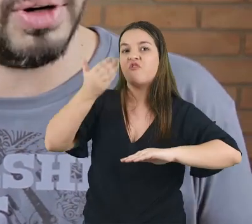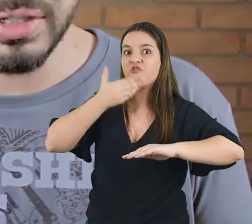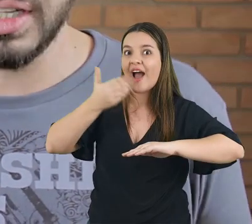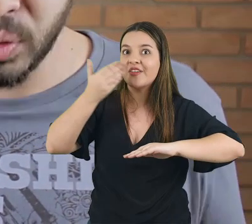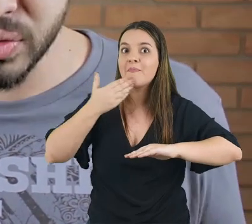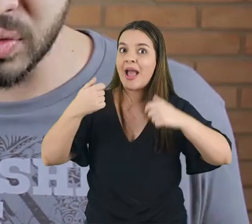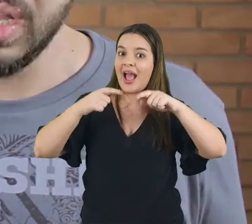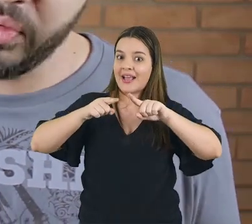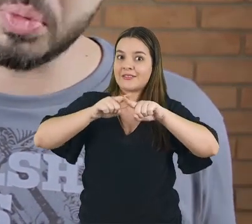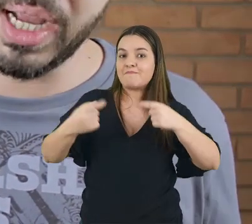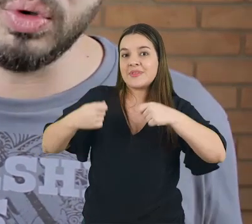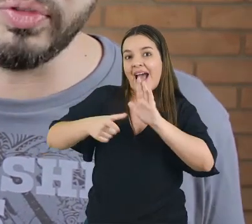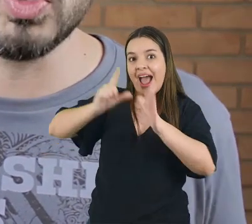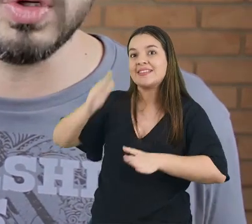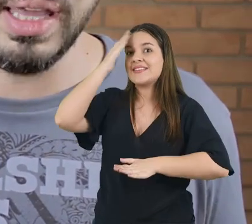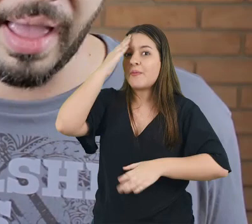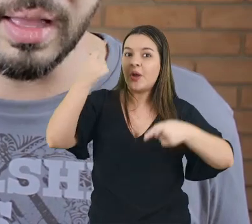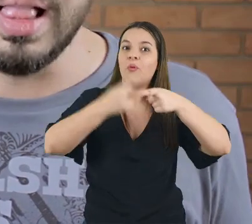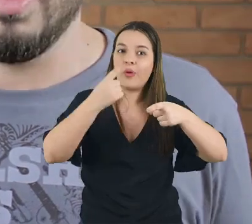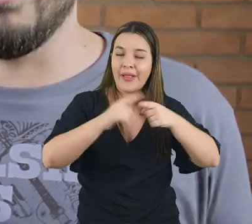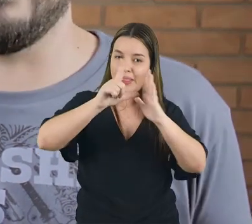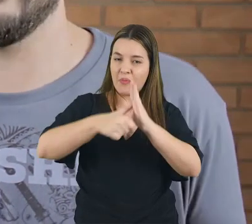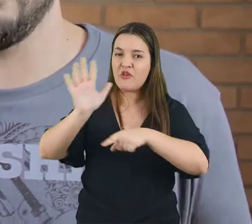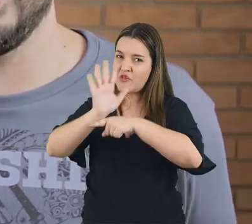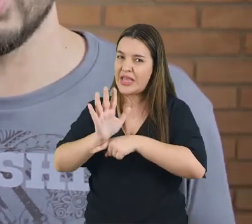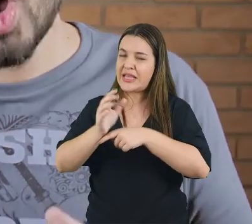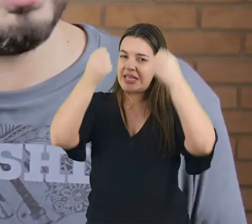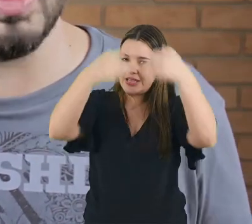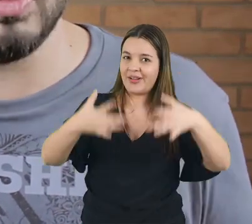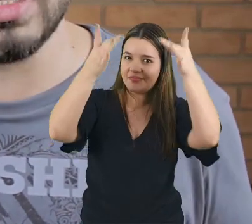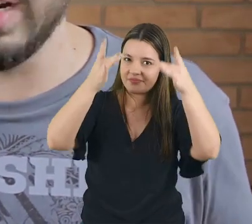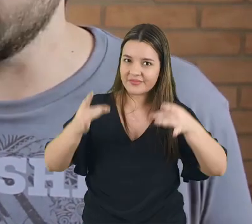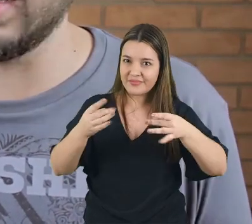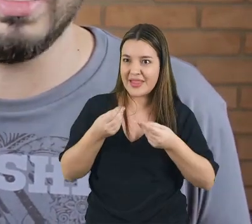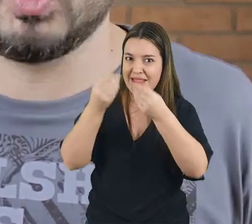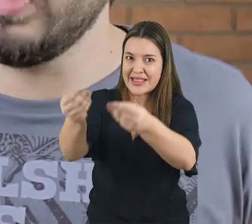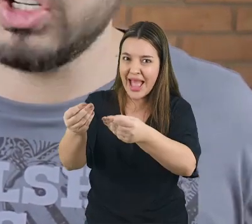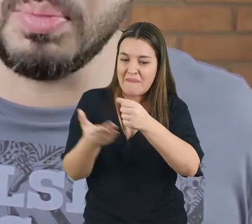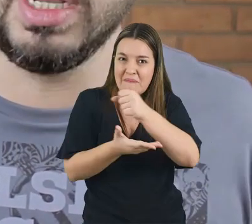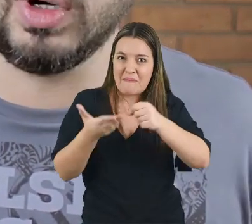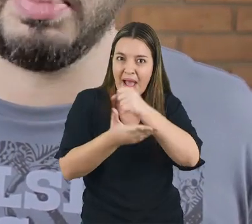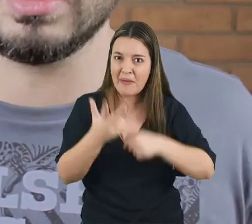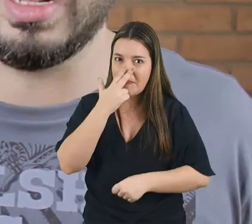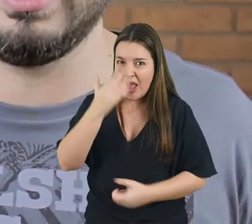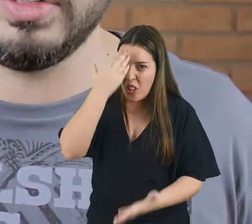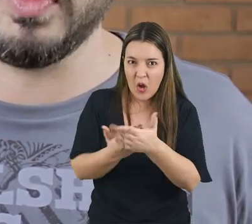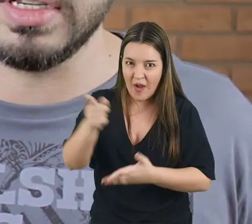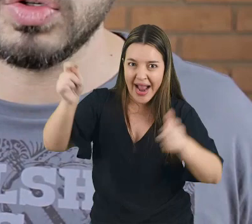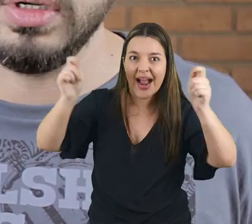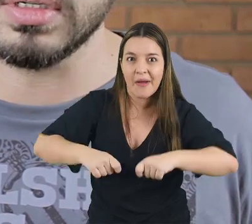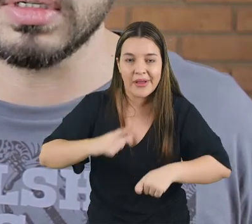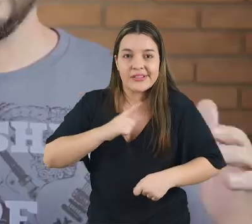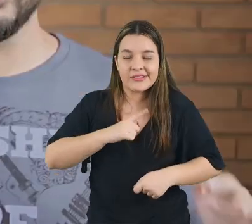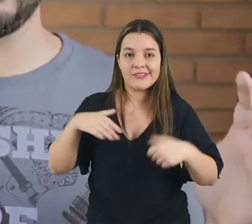fácil. É um negócio até tosco. Eu vou explicar no outro vídeo o que é. Mas você pedir só isso para um designer, você está subestimando a capacidade dele